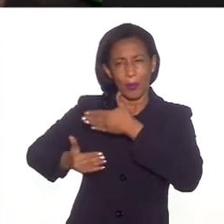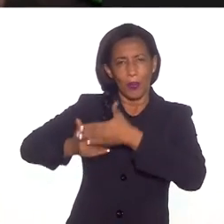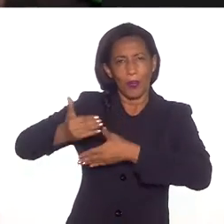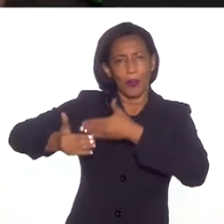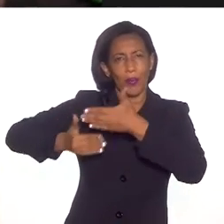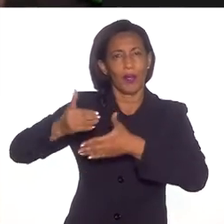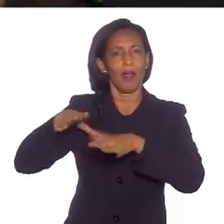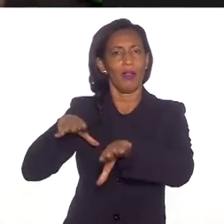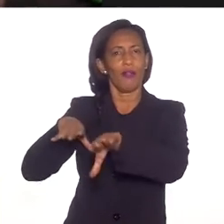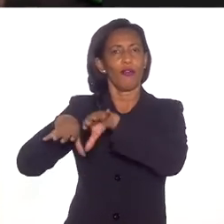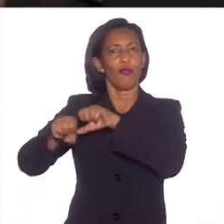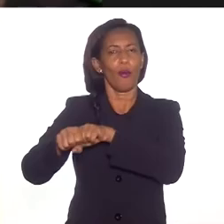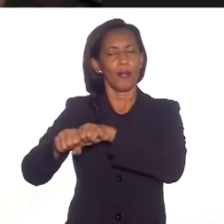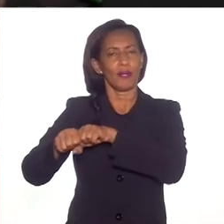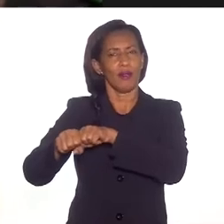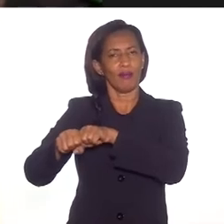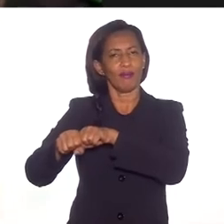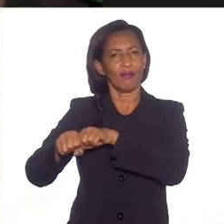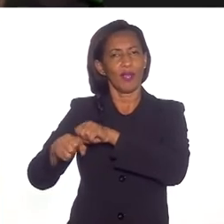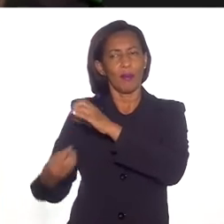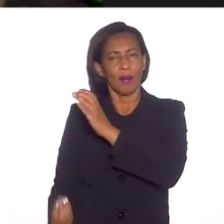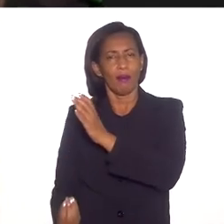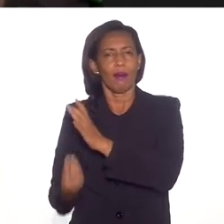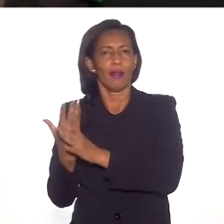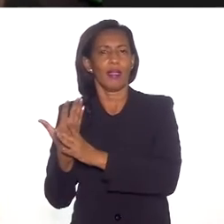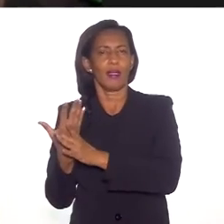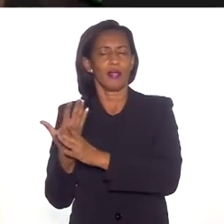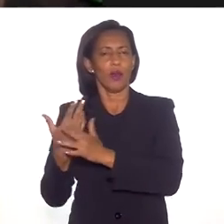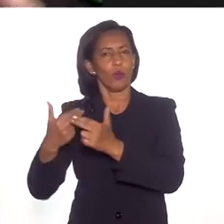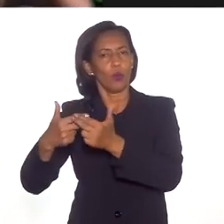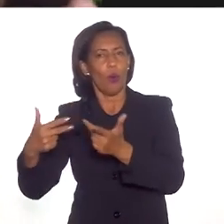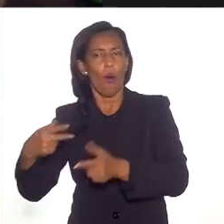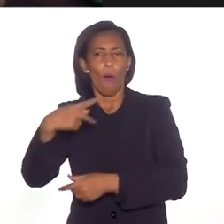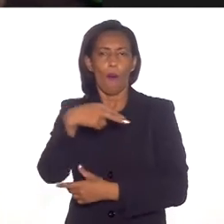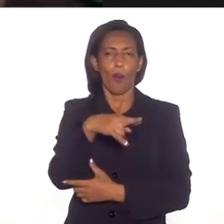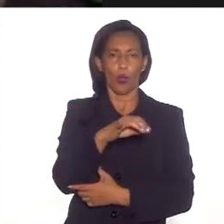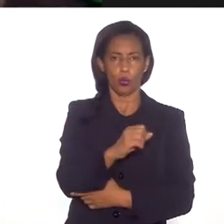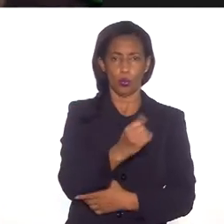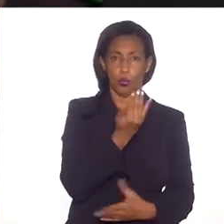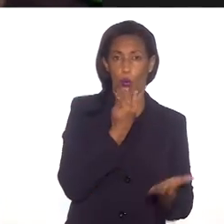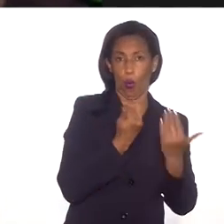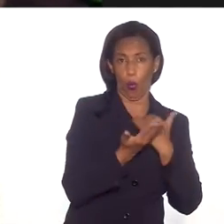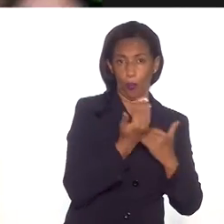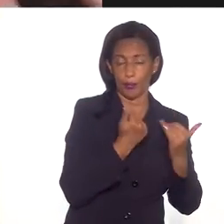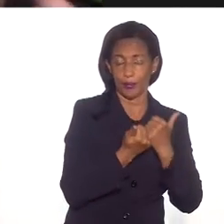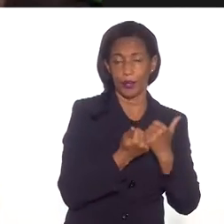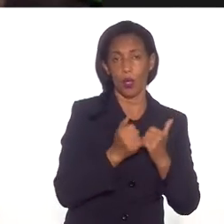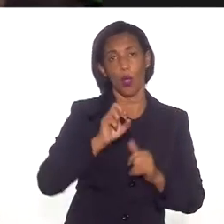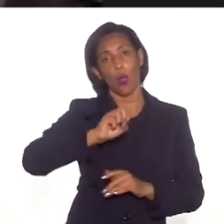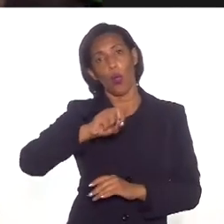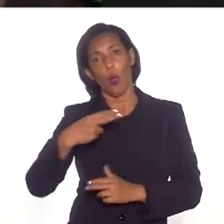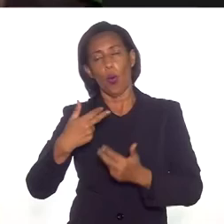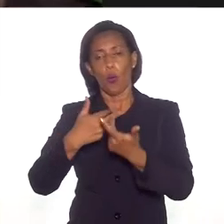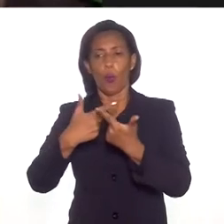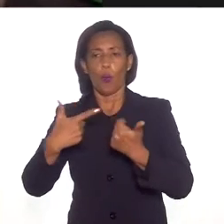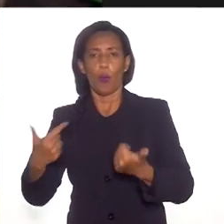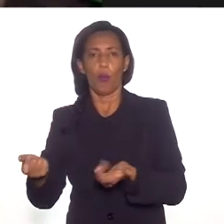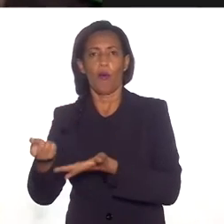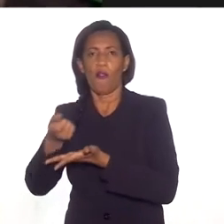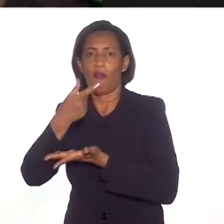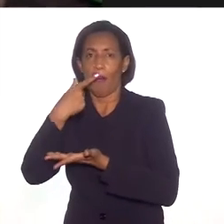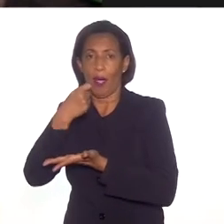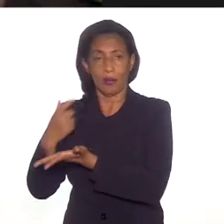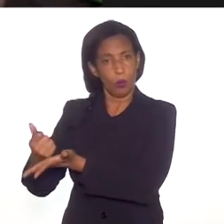a formação de produtos, para a criação de produtos, ou produtos alimentícios, às vezes, ou produtos